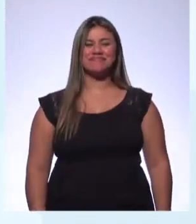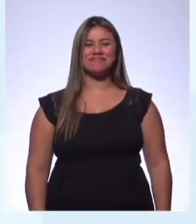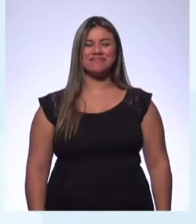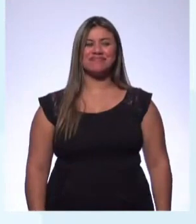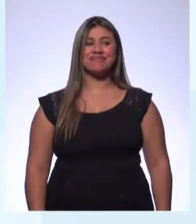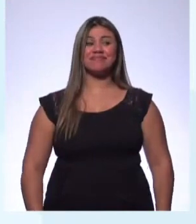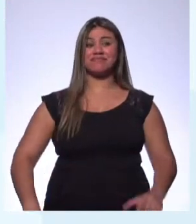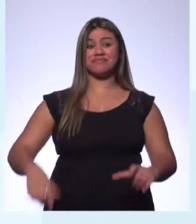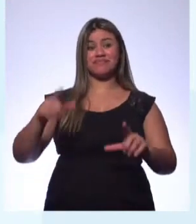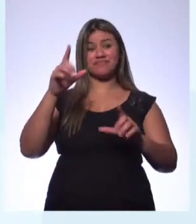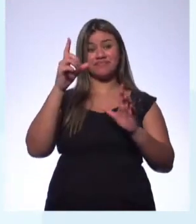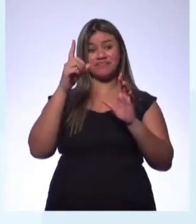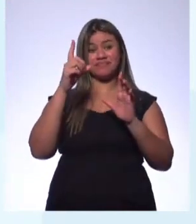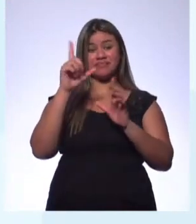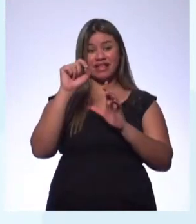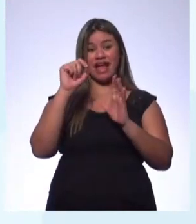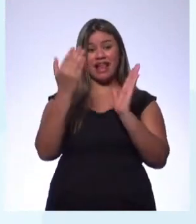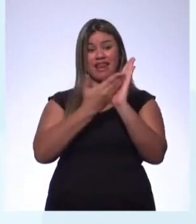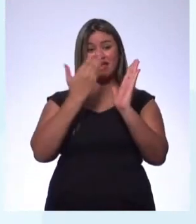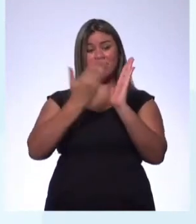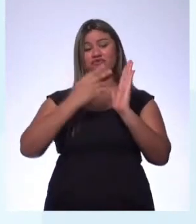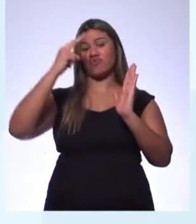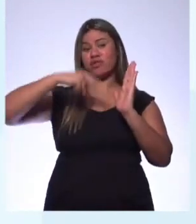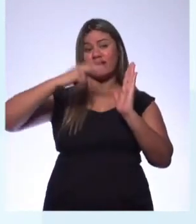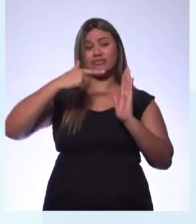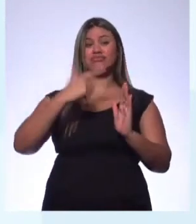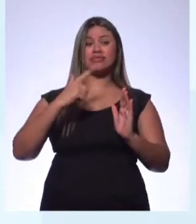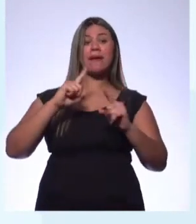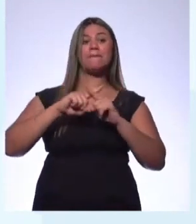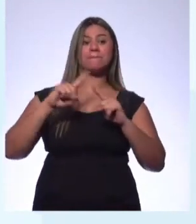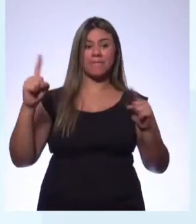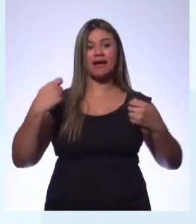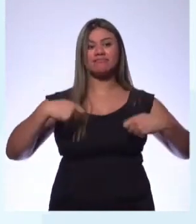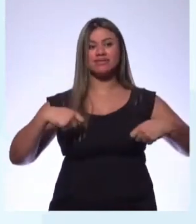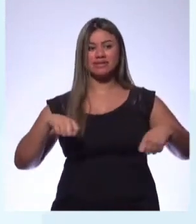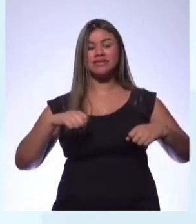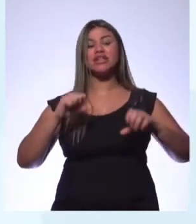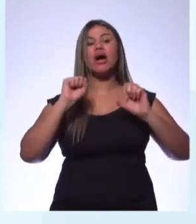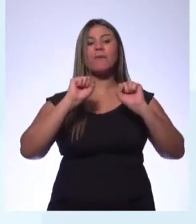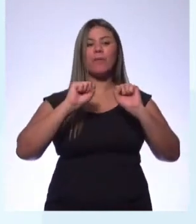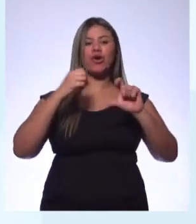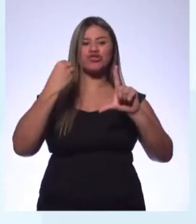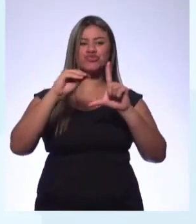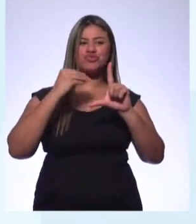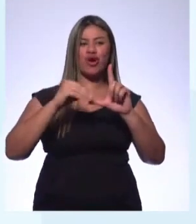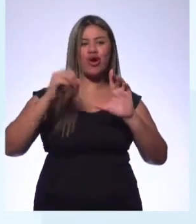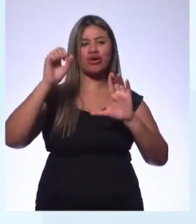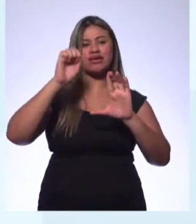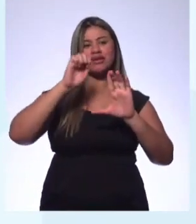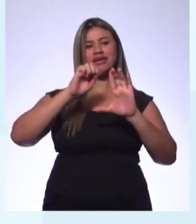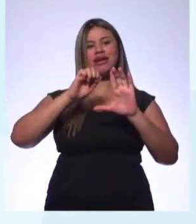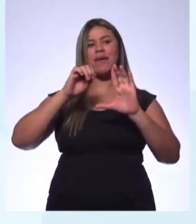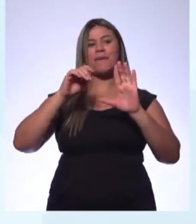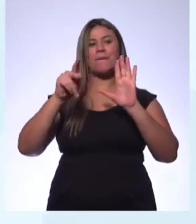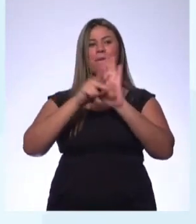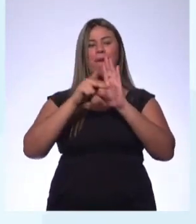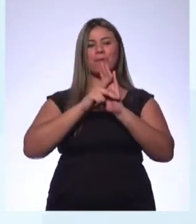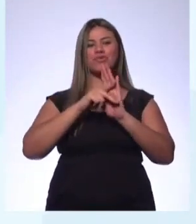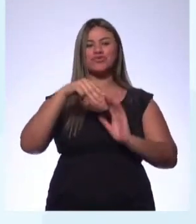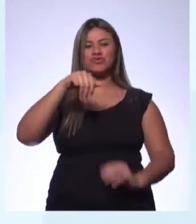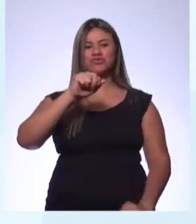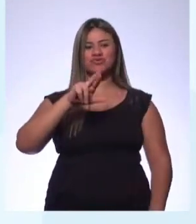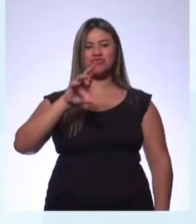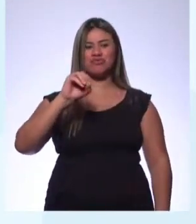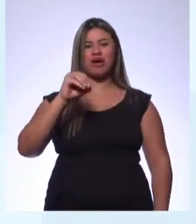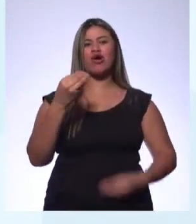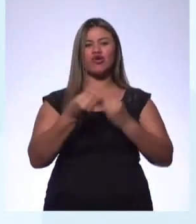Dez livros que você não vai ler, mas deveria, vocês podem acessar lá o blog do professor Mauro Marcel. Isso eu não